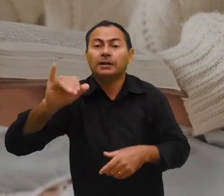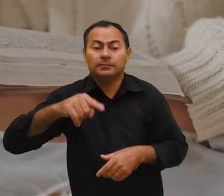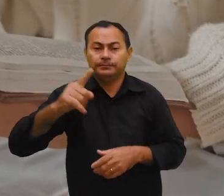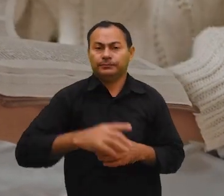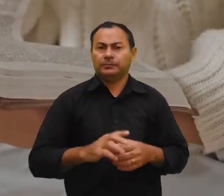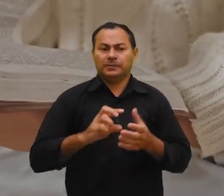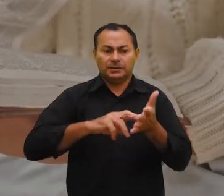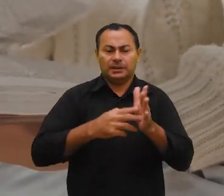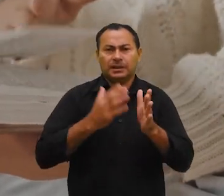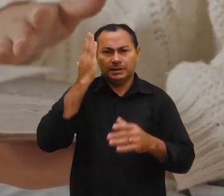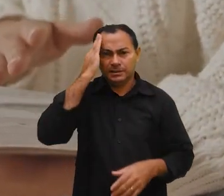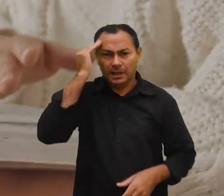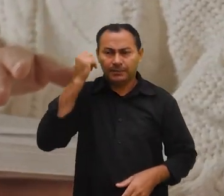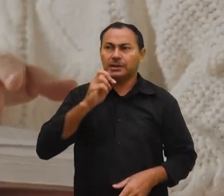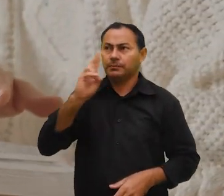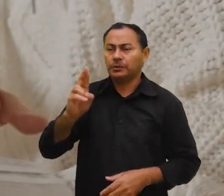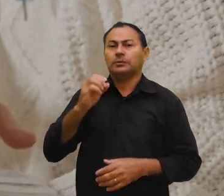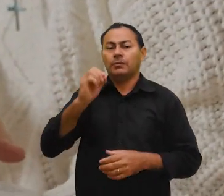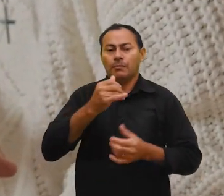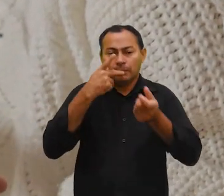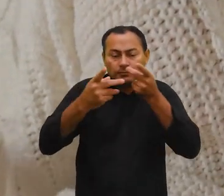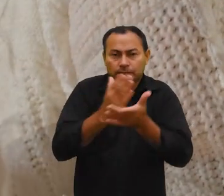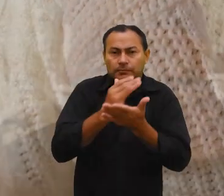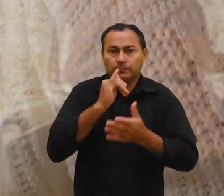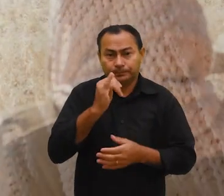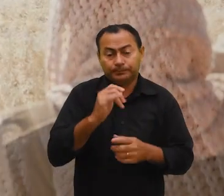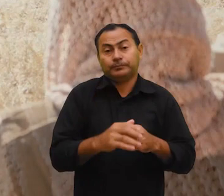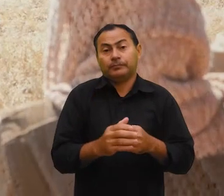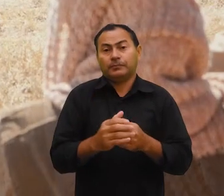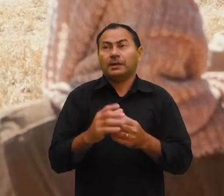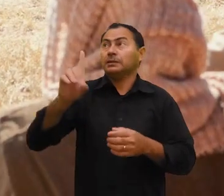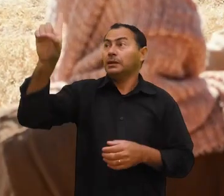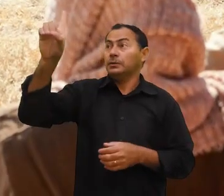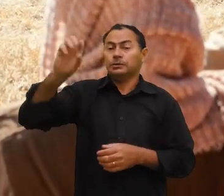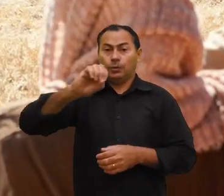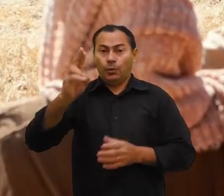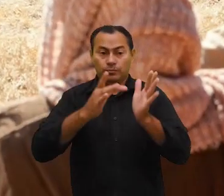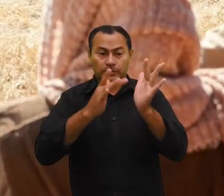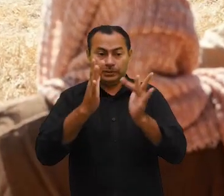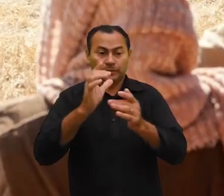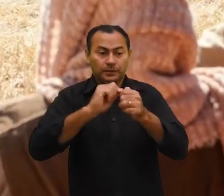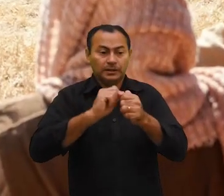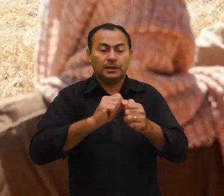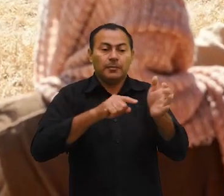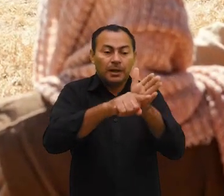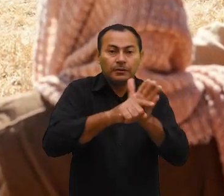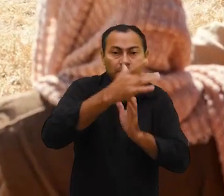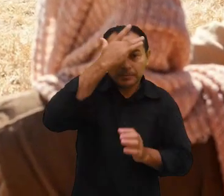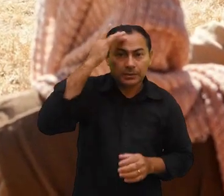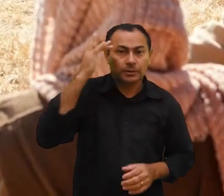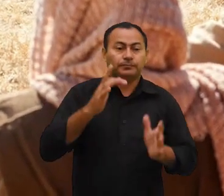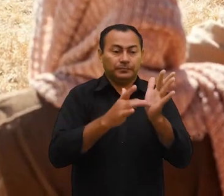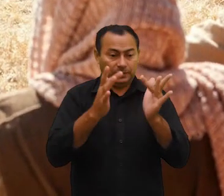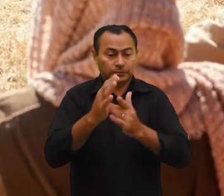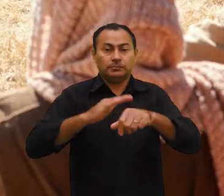não quer dizer que eles não saibam a resposta ou que lhes falta alguma informação. Quando Deus ou Jesus faziam perguntas aos homens, e